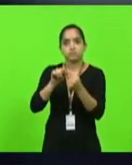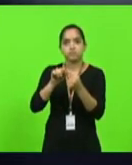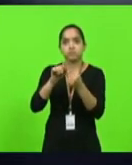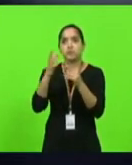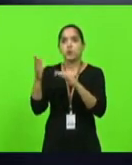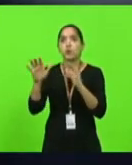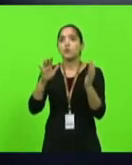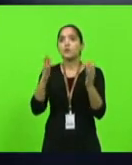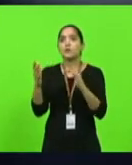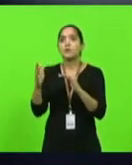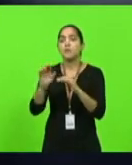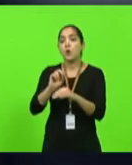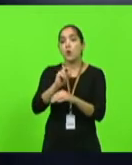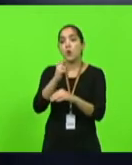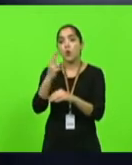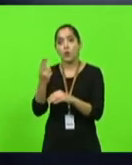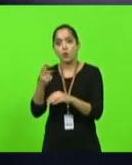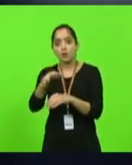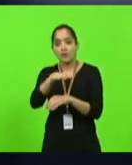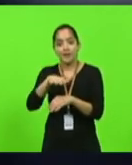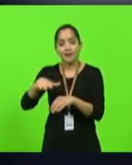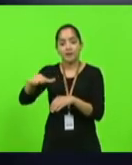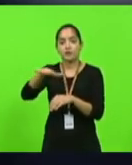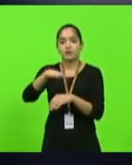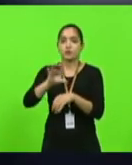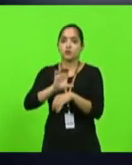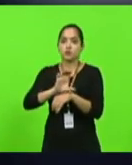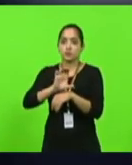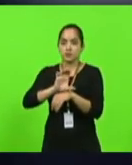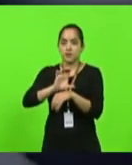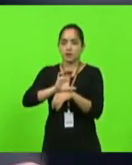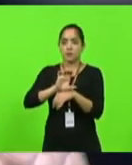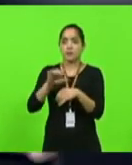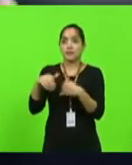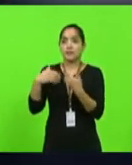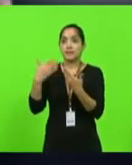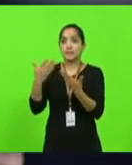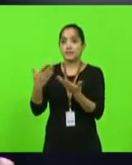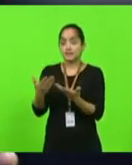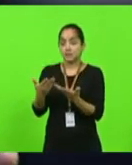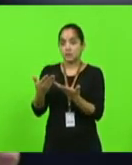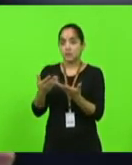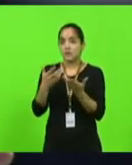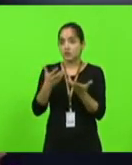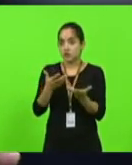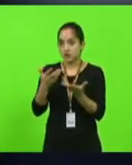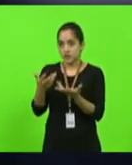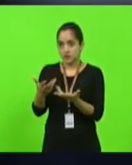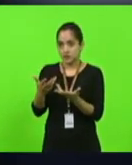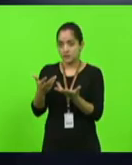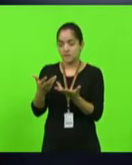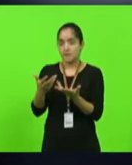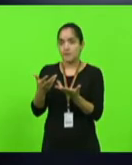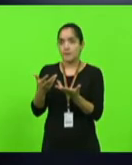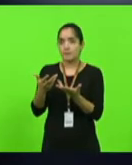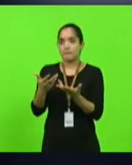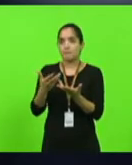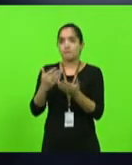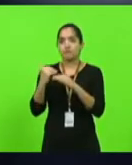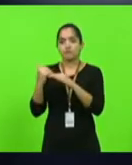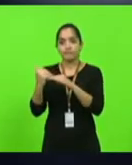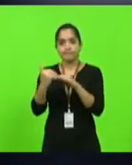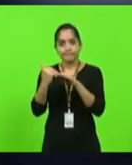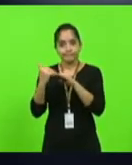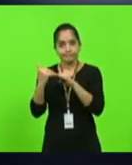município ou região do Estado. Então, o que nós queremos aqui é que os iguais